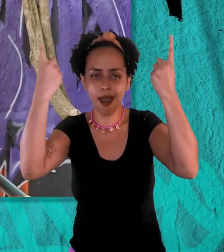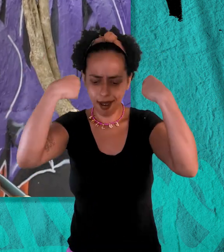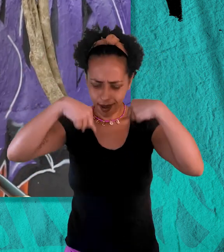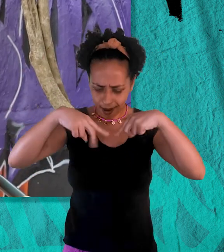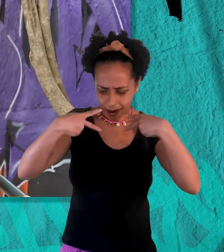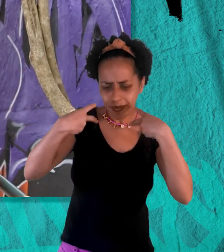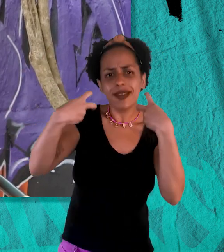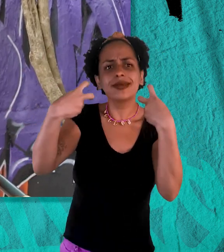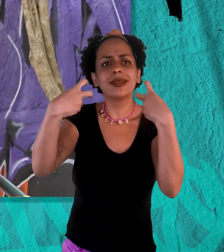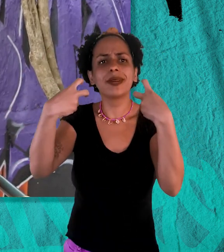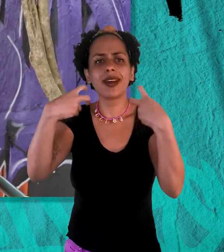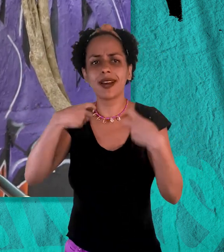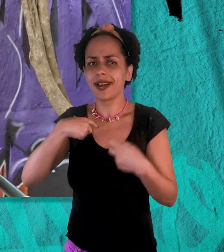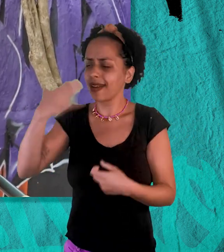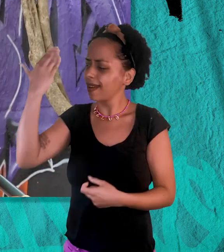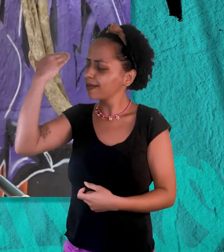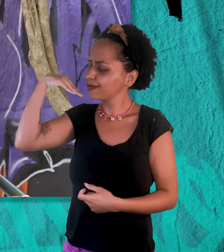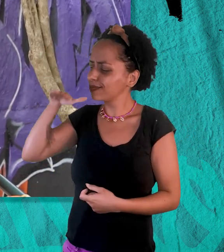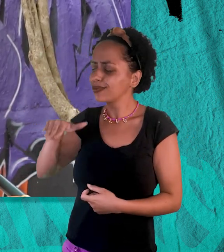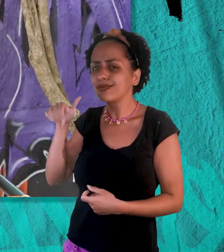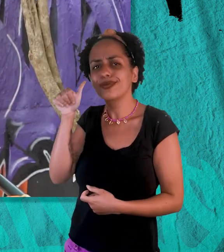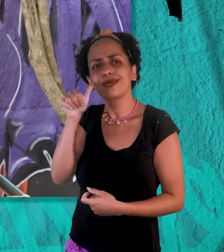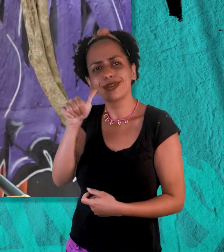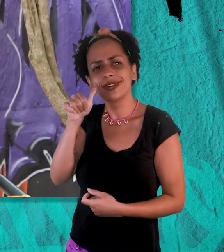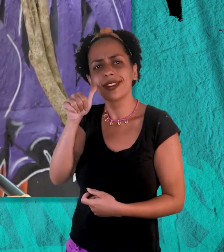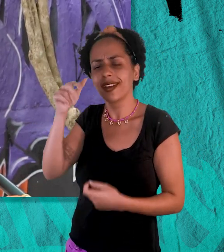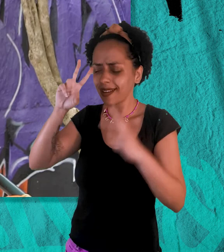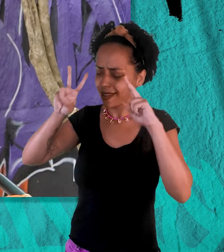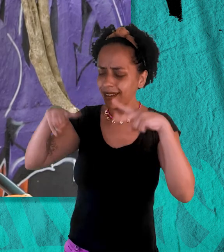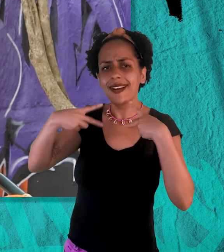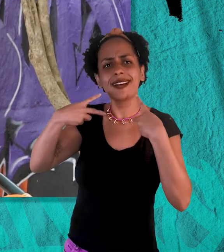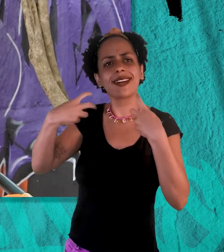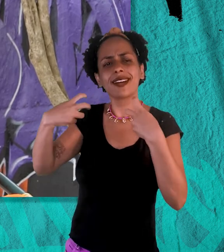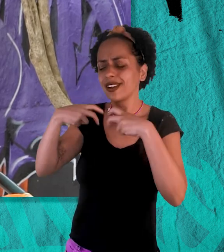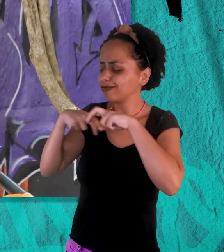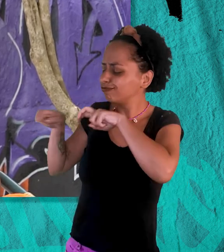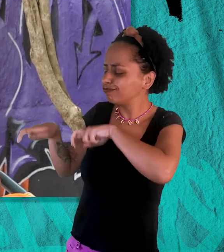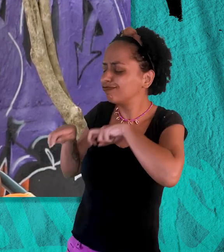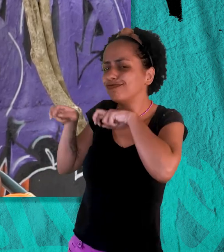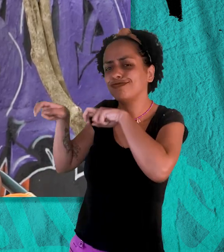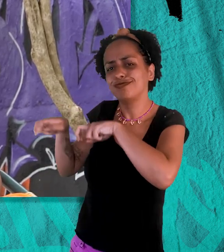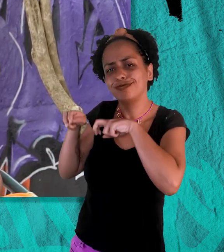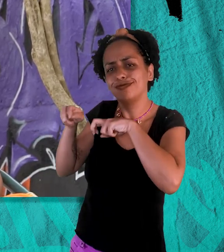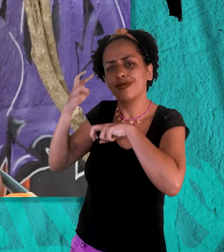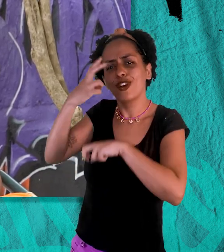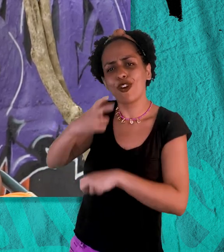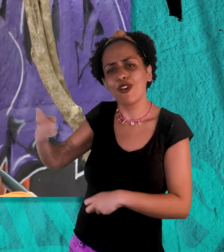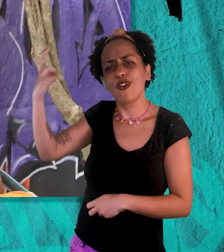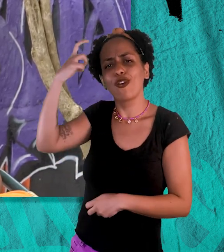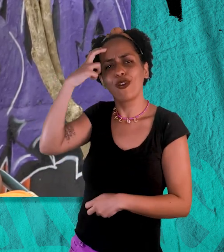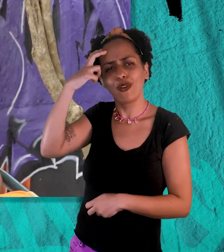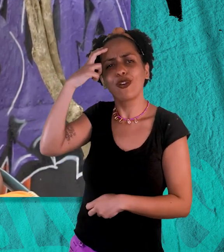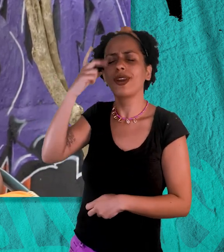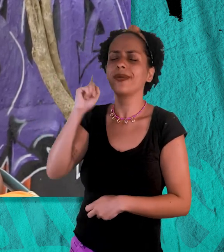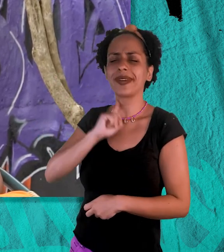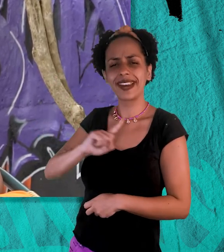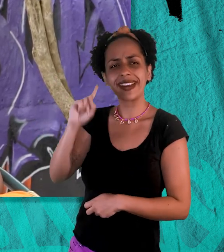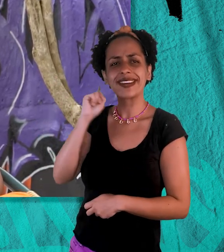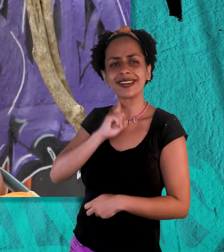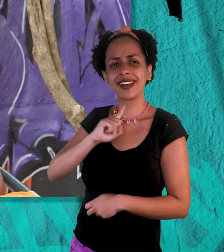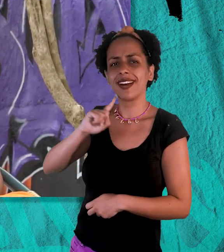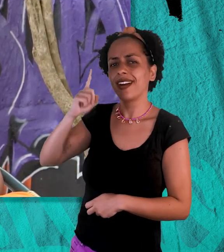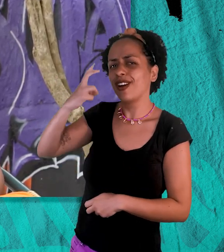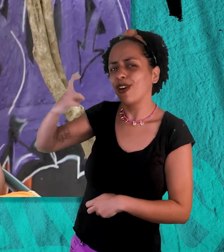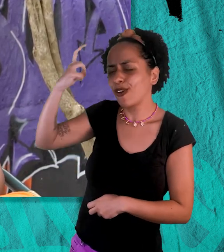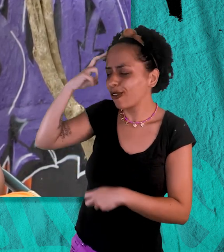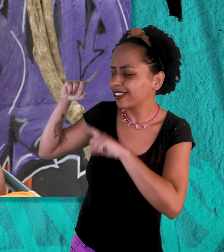me enxergar enquanto pessoa, de me enxergar enquanto criança do interior, com todas aquelas heranças culturais que tem em